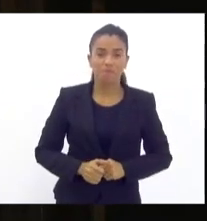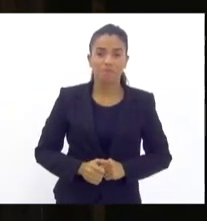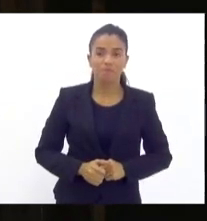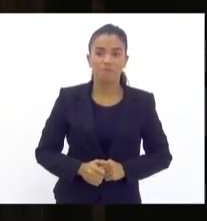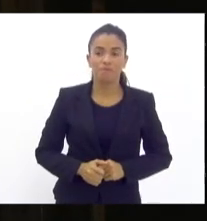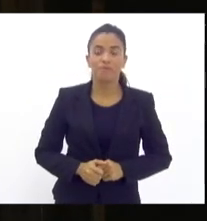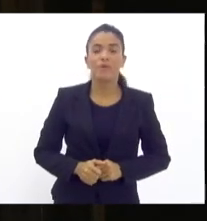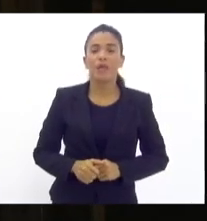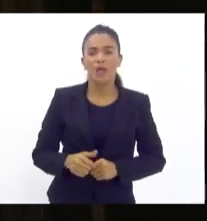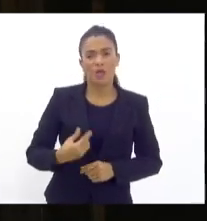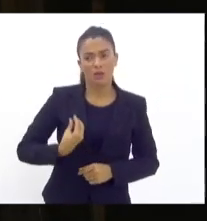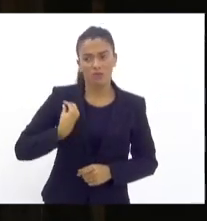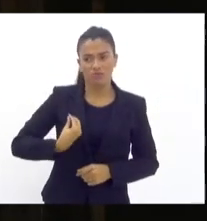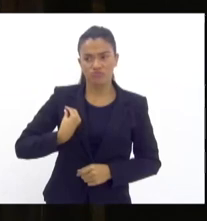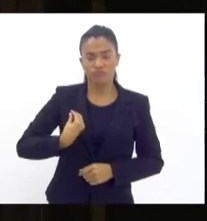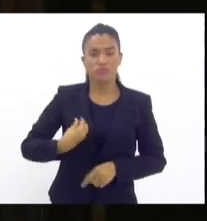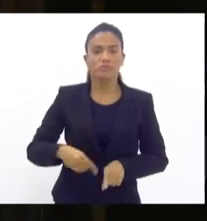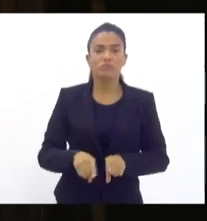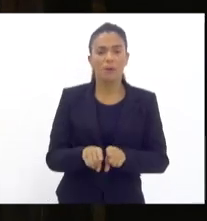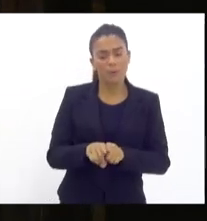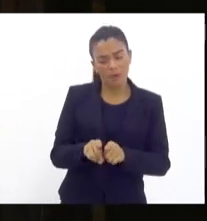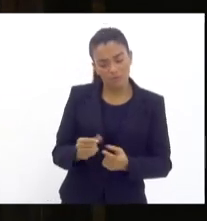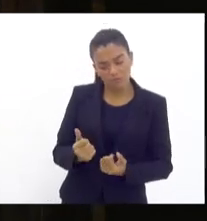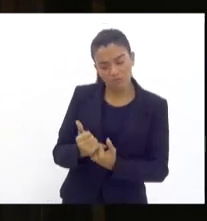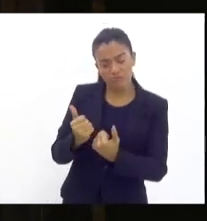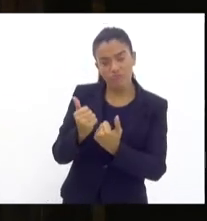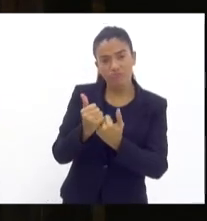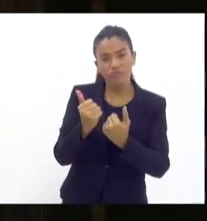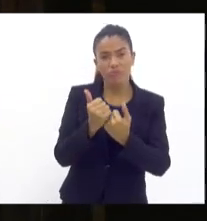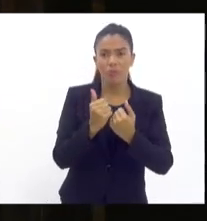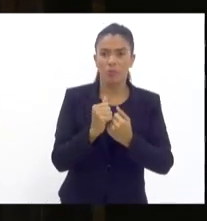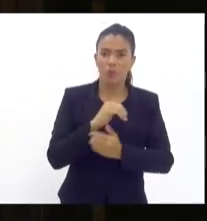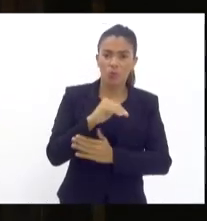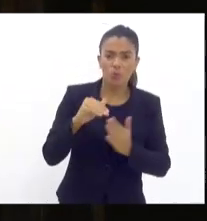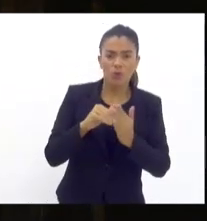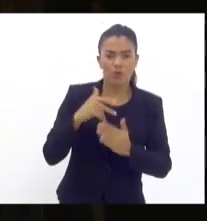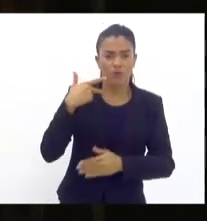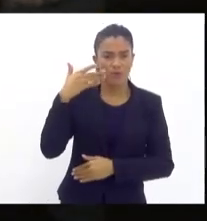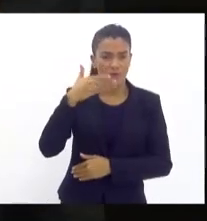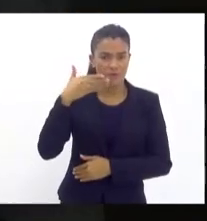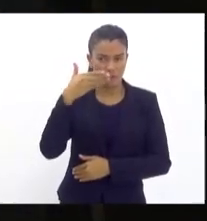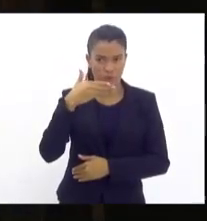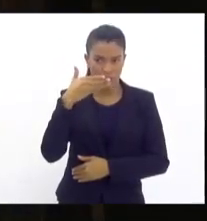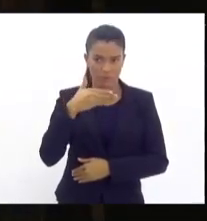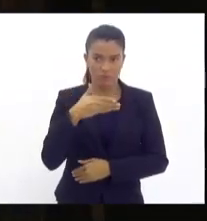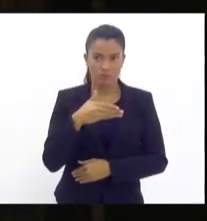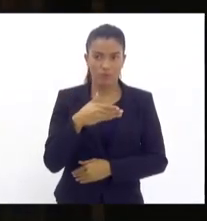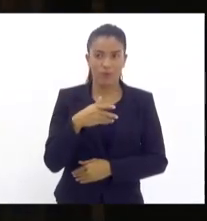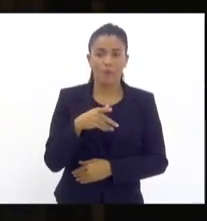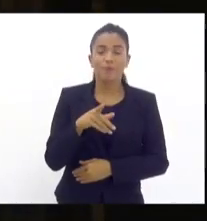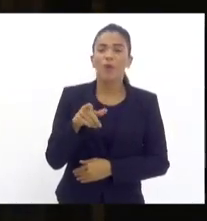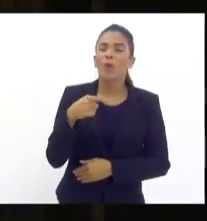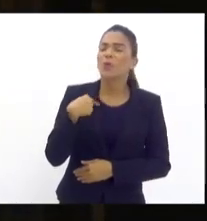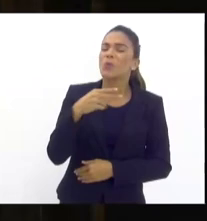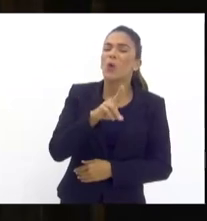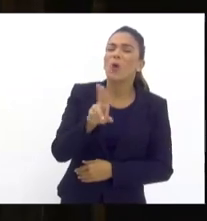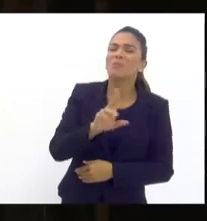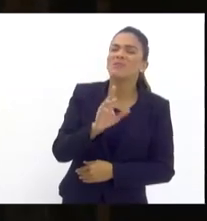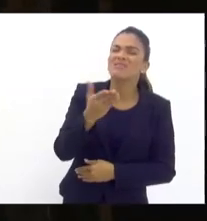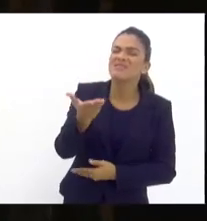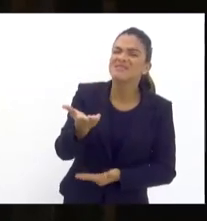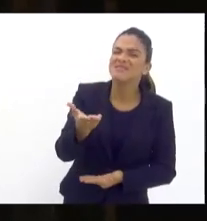A gente vem aqui também corroborar tudo o que foi dito. A última fala aqui, só não guardei o nome da senhora.